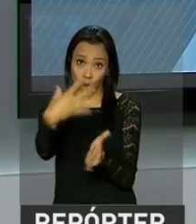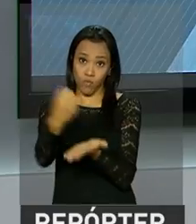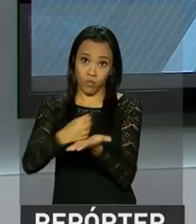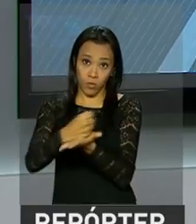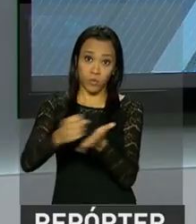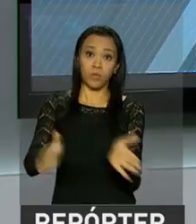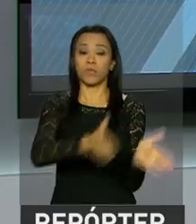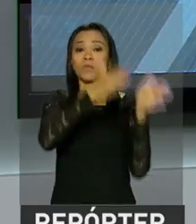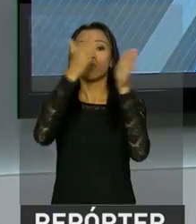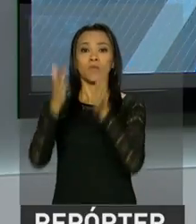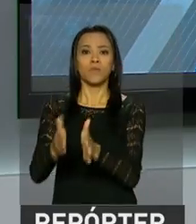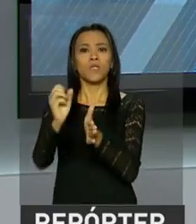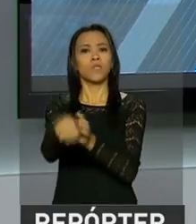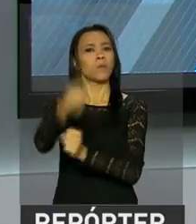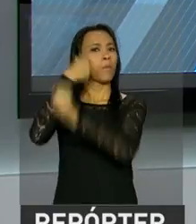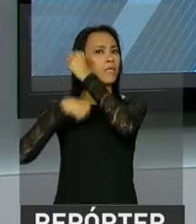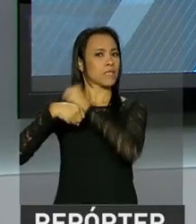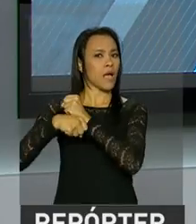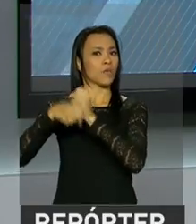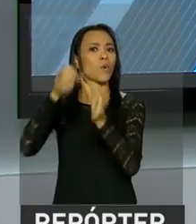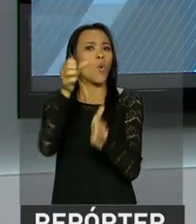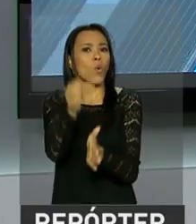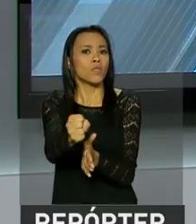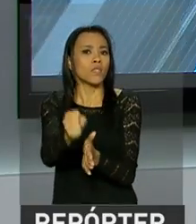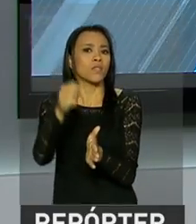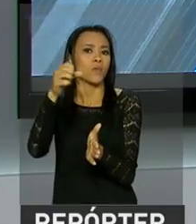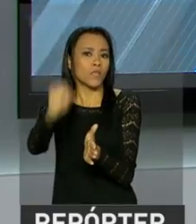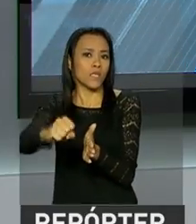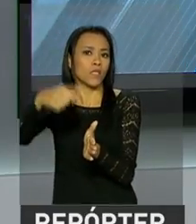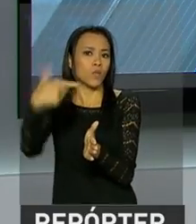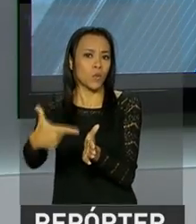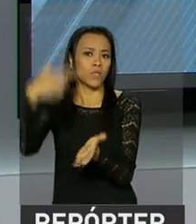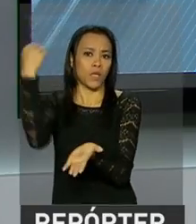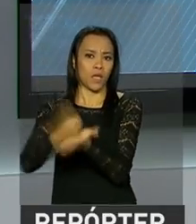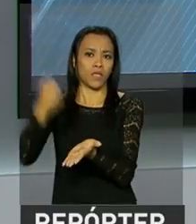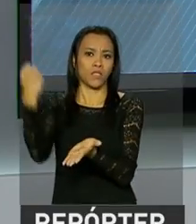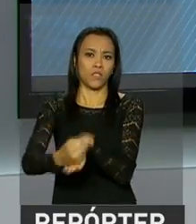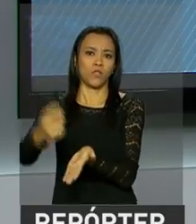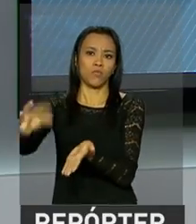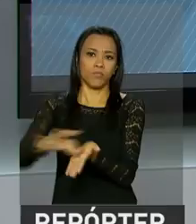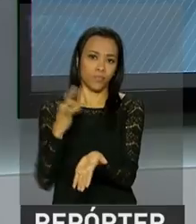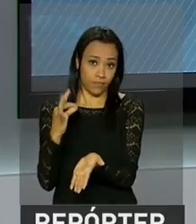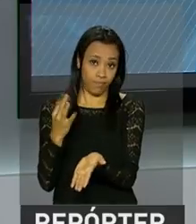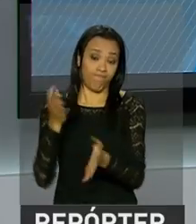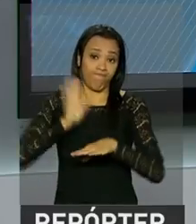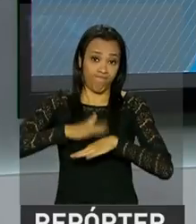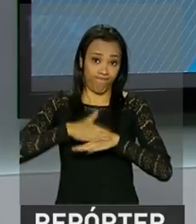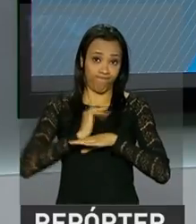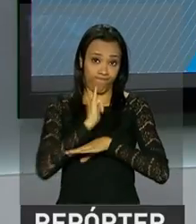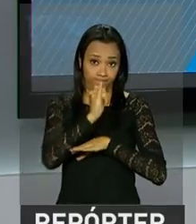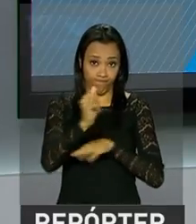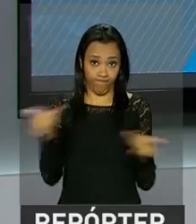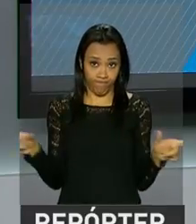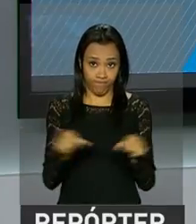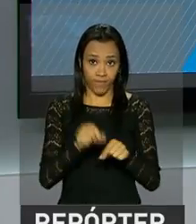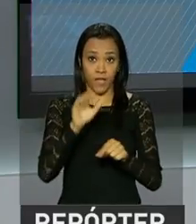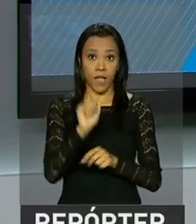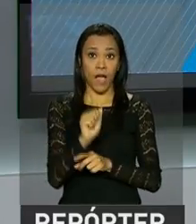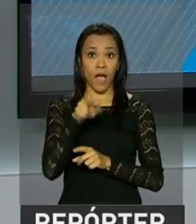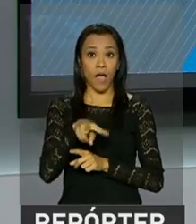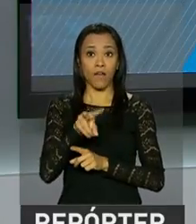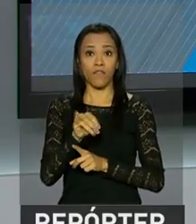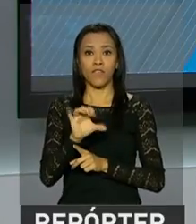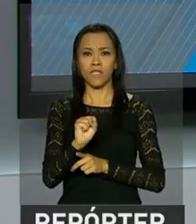passado, a agência fez 882 registros. Segundo a Anvisa, a agilidade